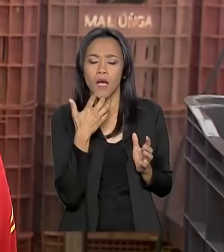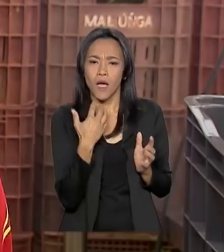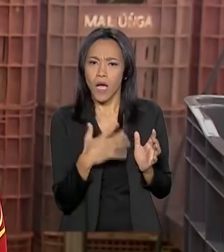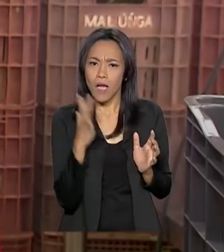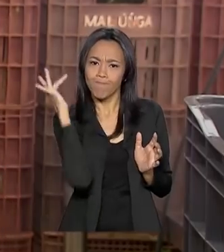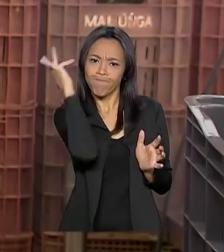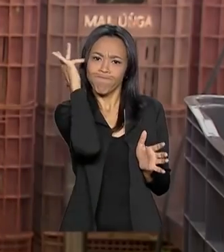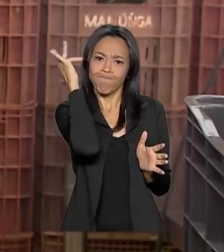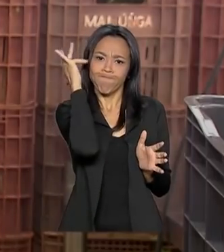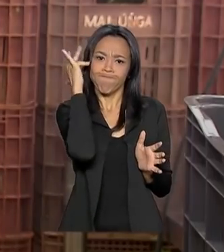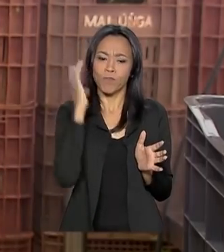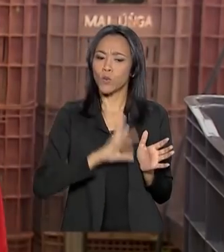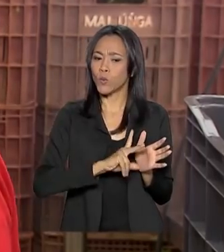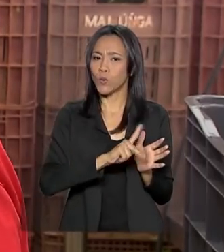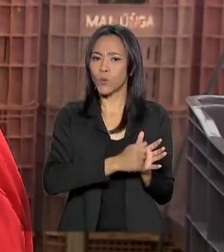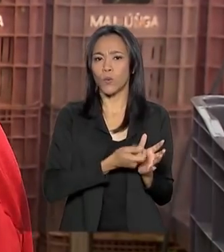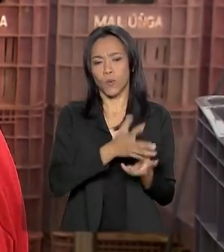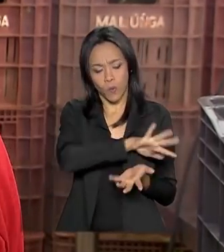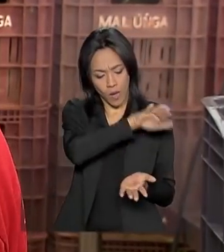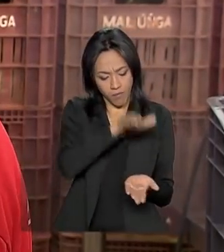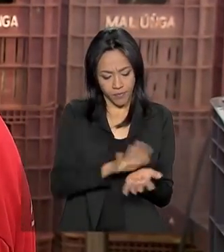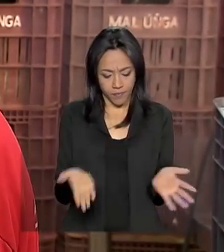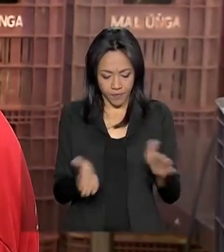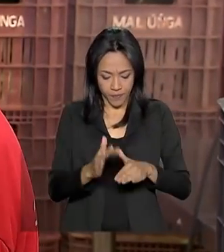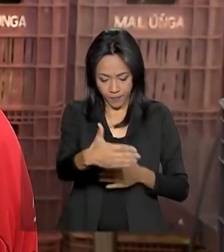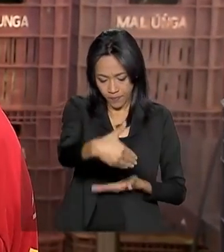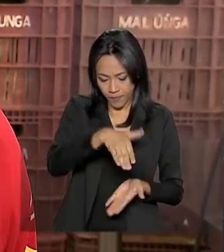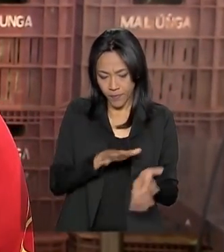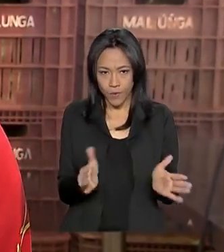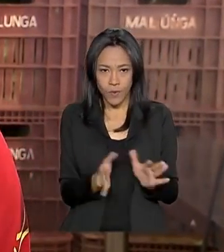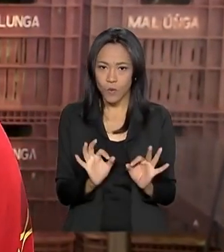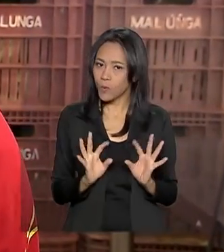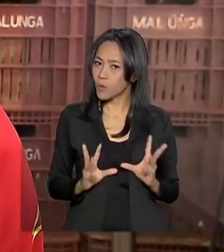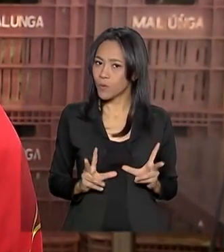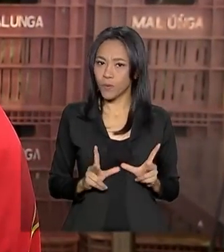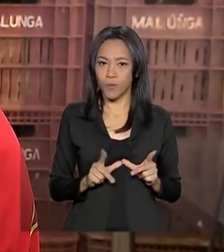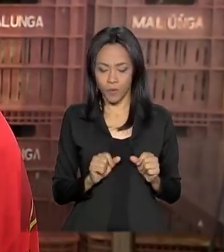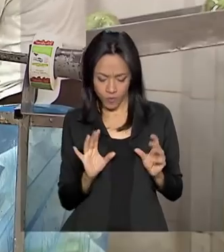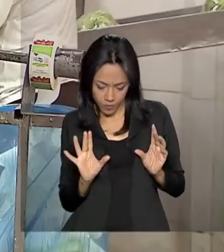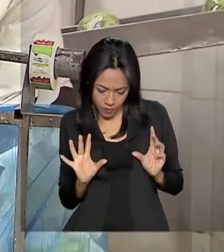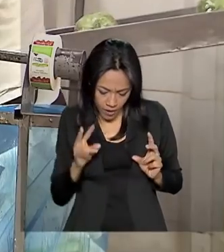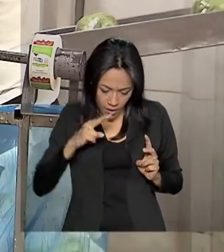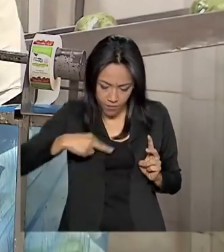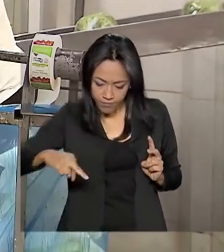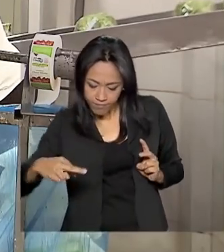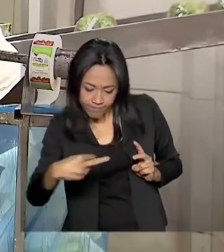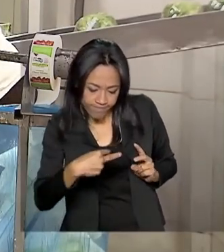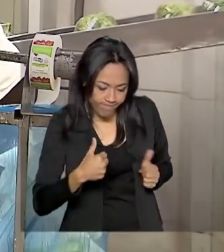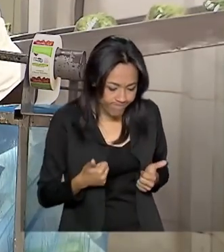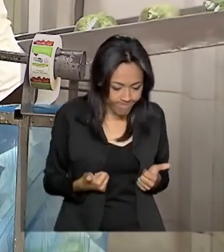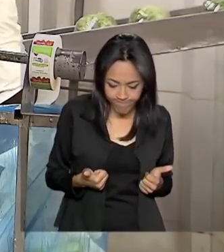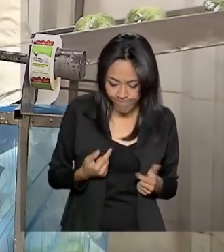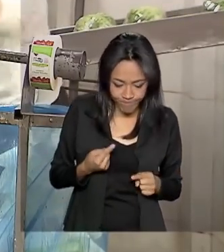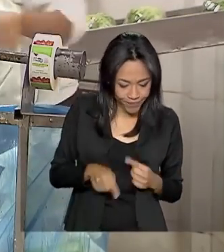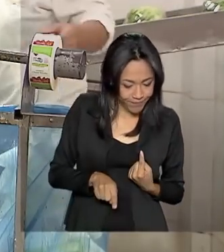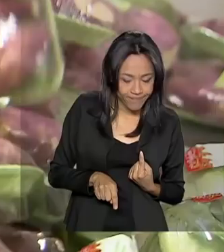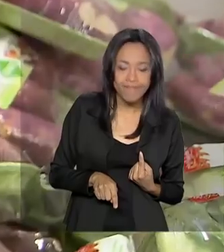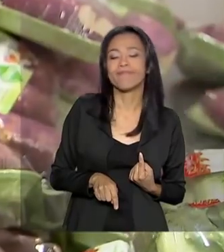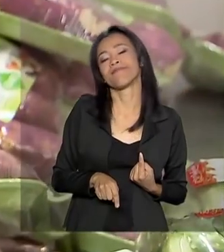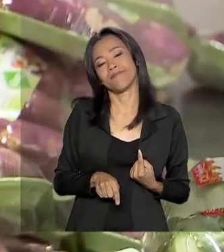do produto, a embalagem do produto. Então, todos os aspectos. Se não tiver conforme,